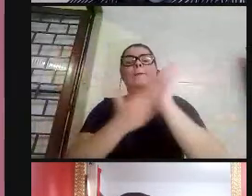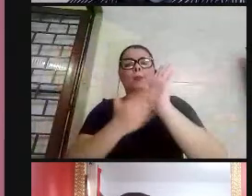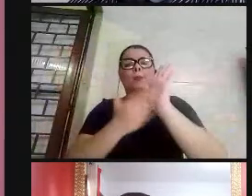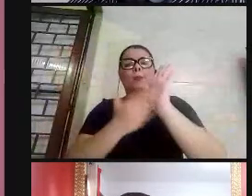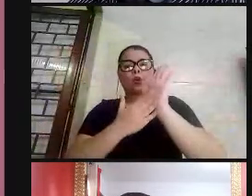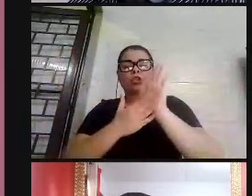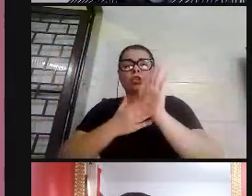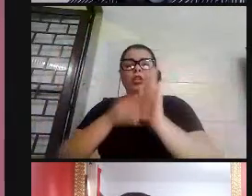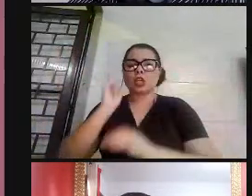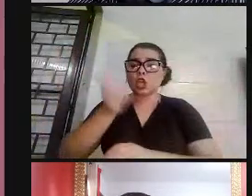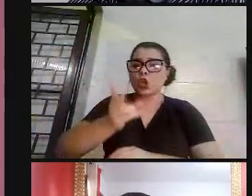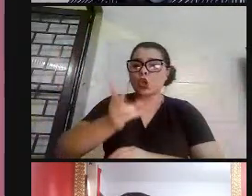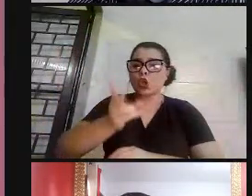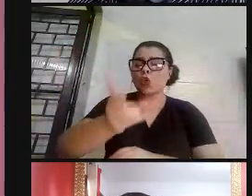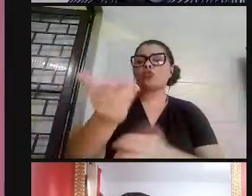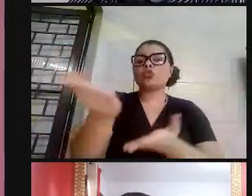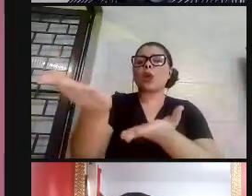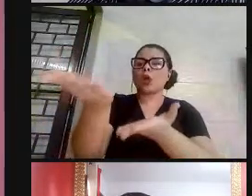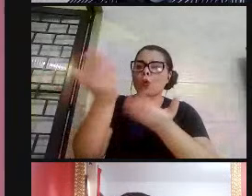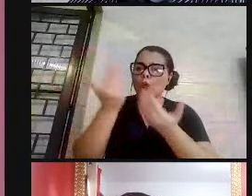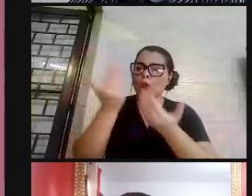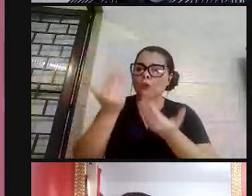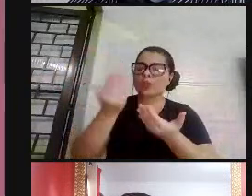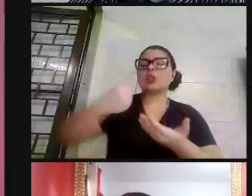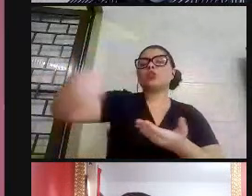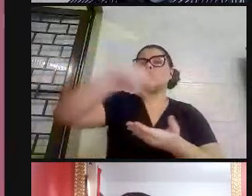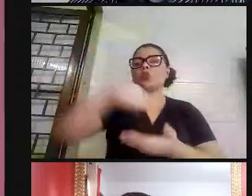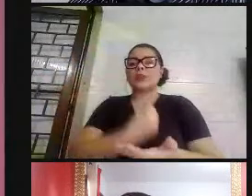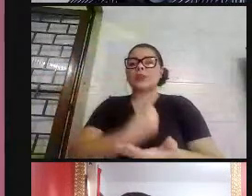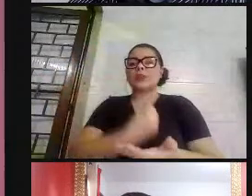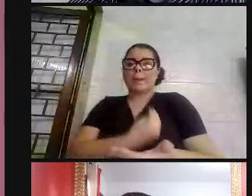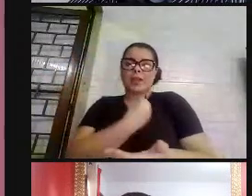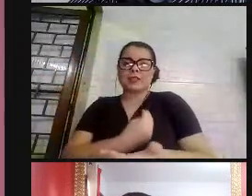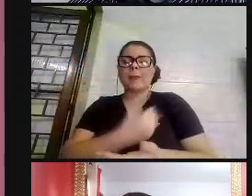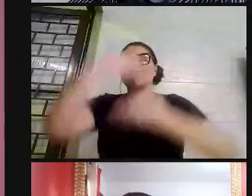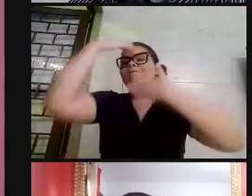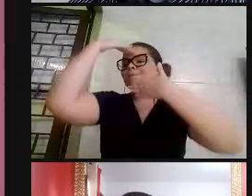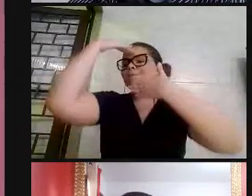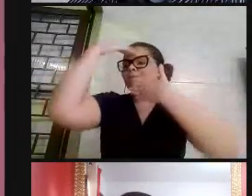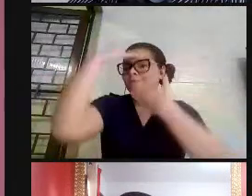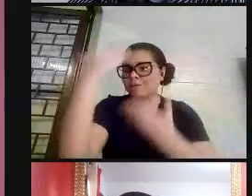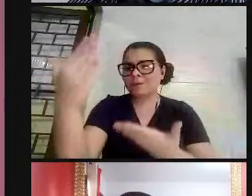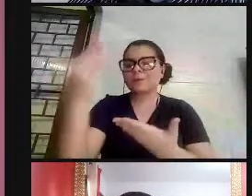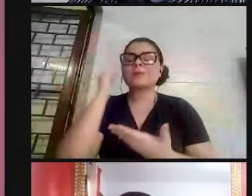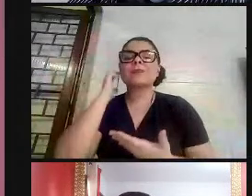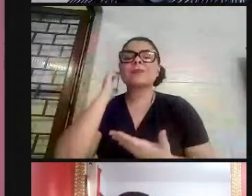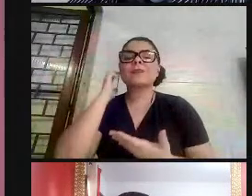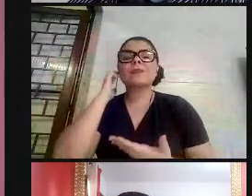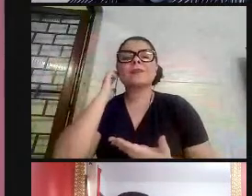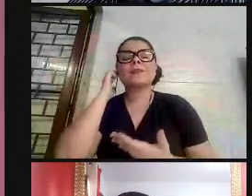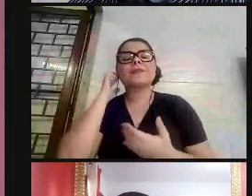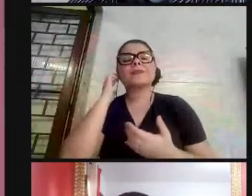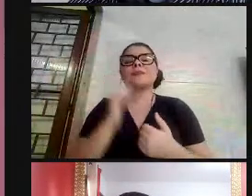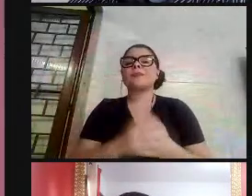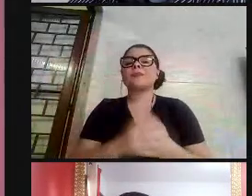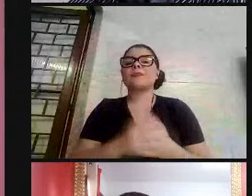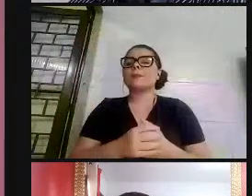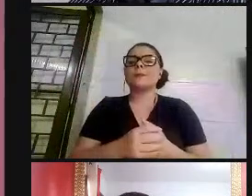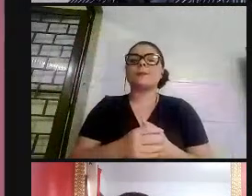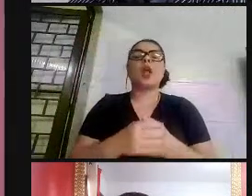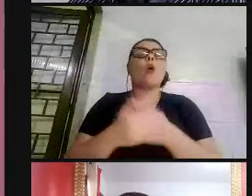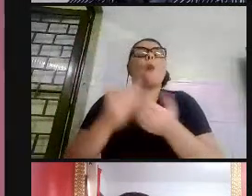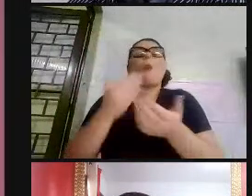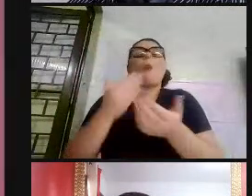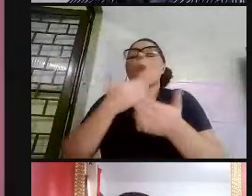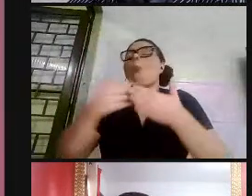convidando todos a participarem. Muito obrigado, agora ficaria à disposição de vocês para todas e quaisquer